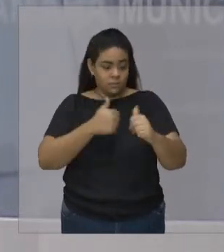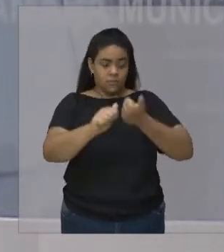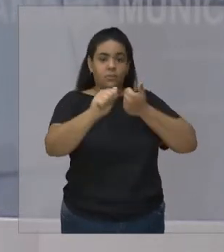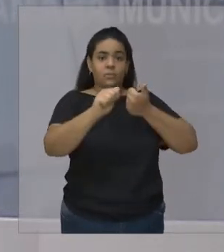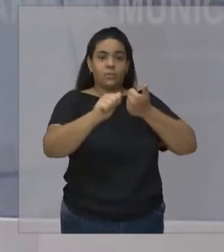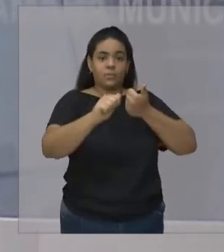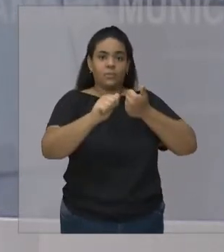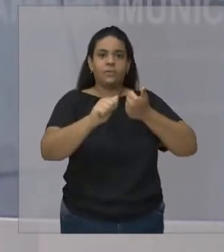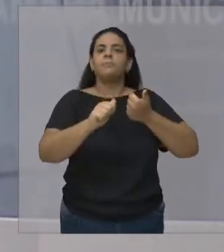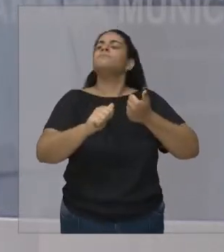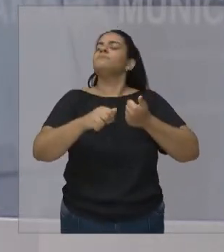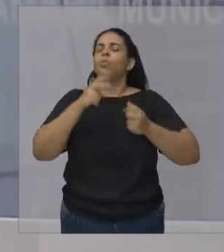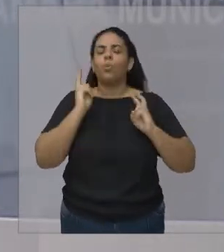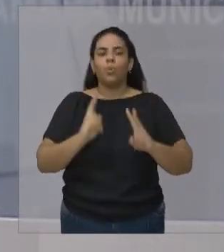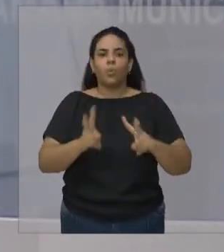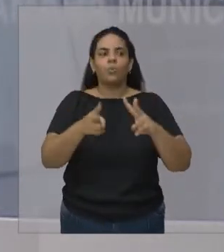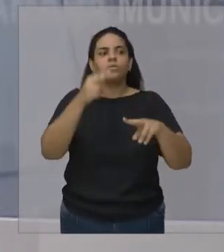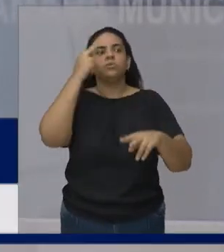sonhar